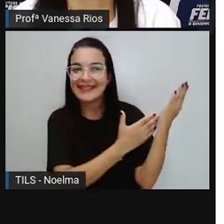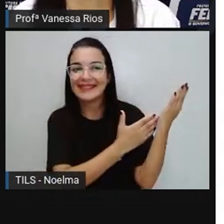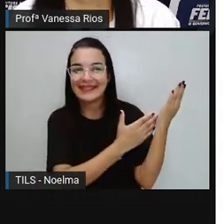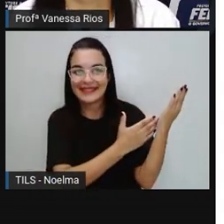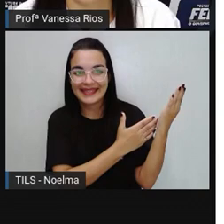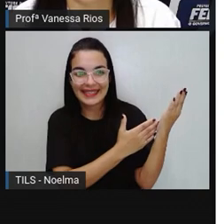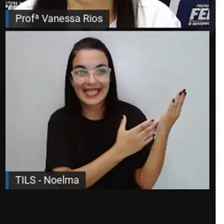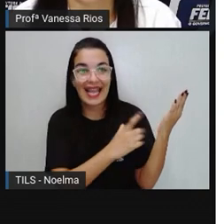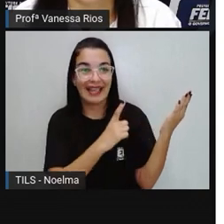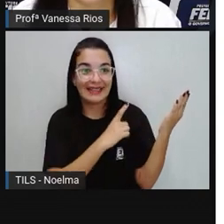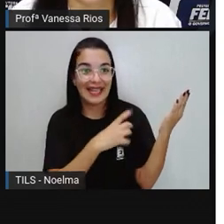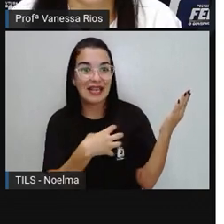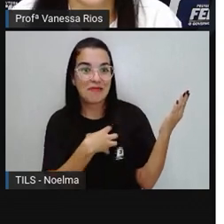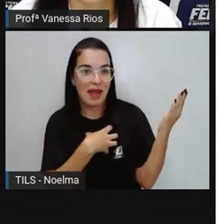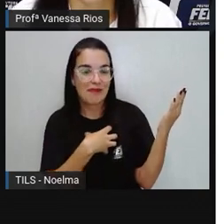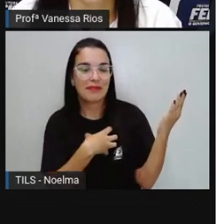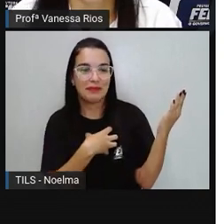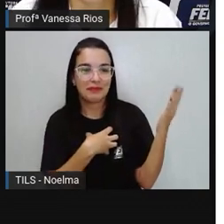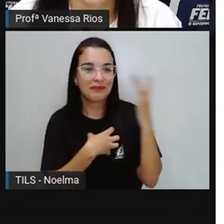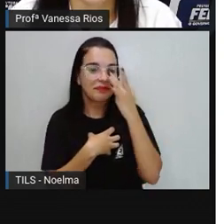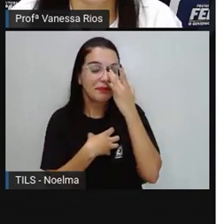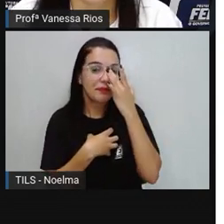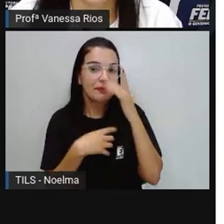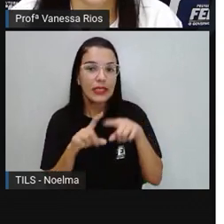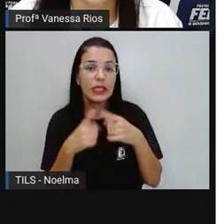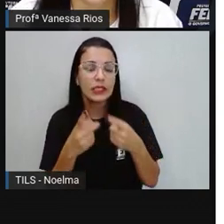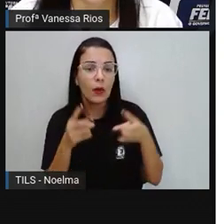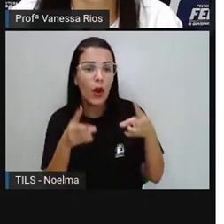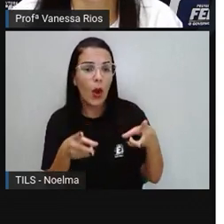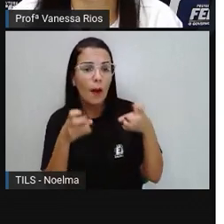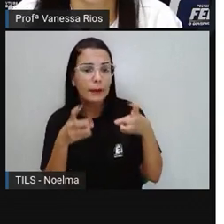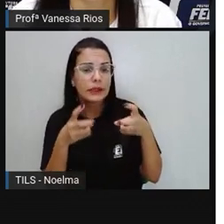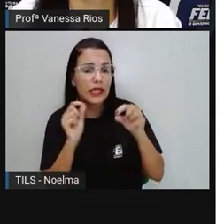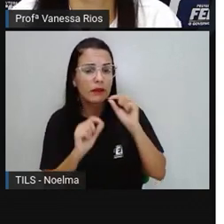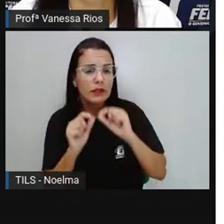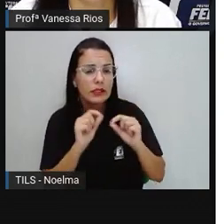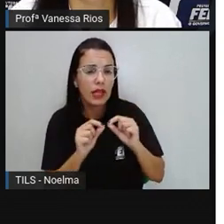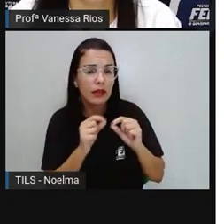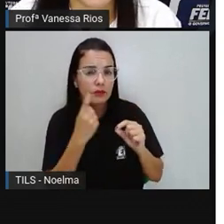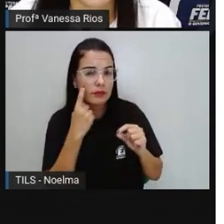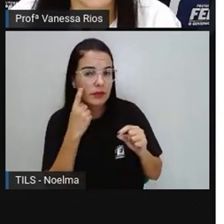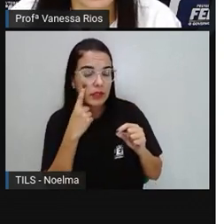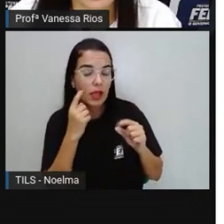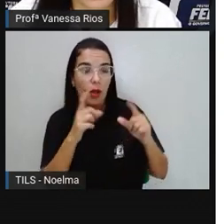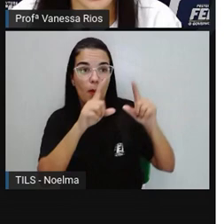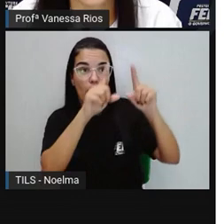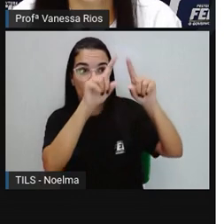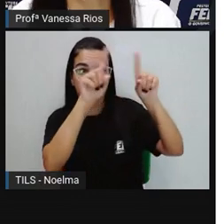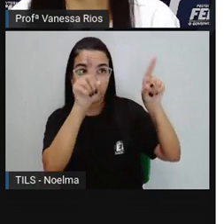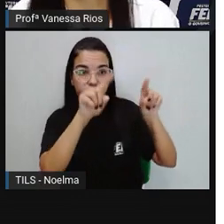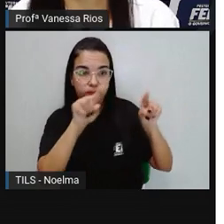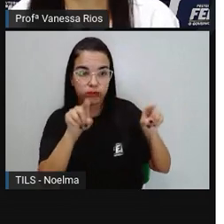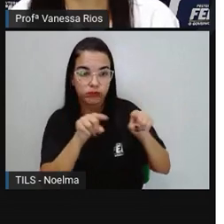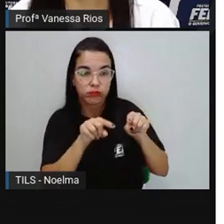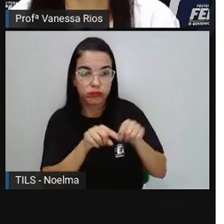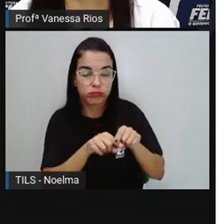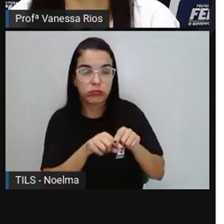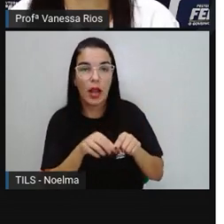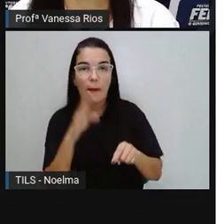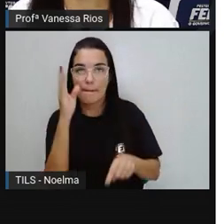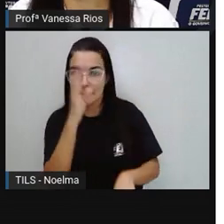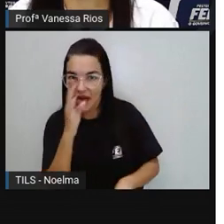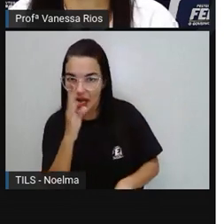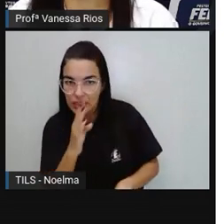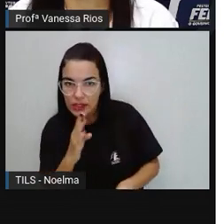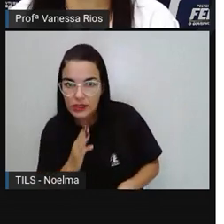da Bahia. E aí, a gente observa aqui neste canto, não é? O mapa do Brasil e a gente consegue perceber